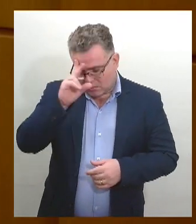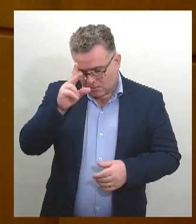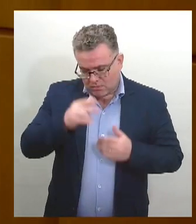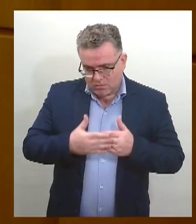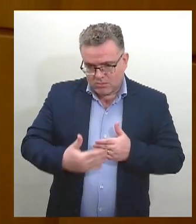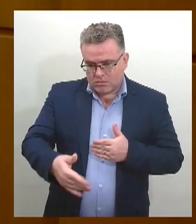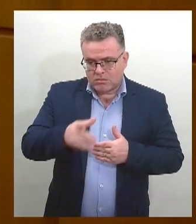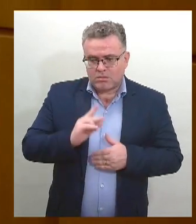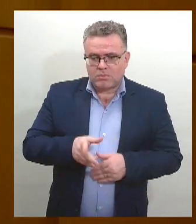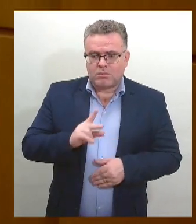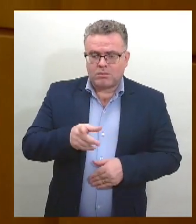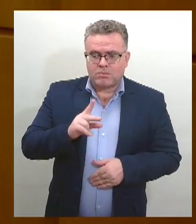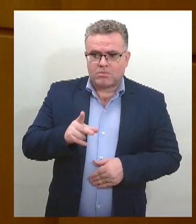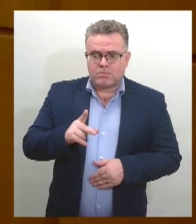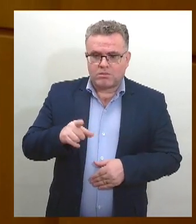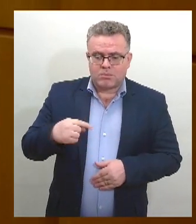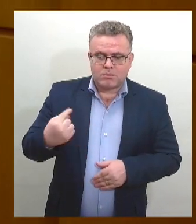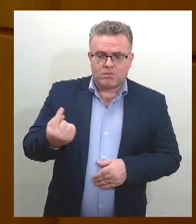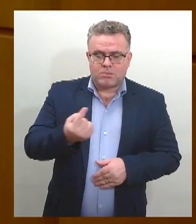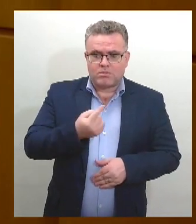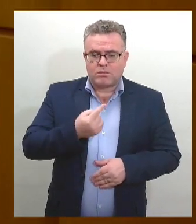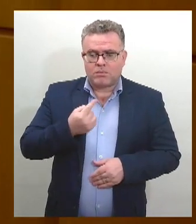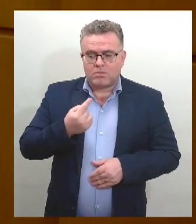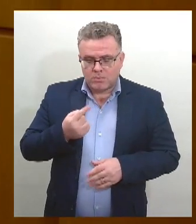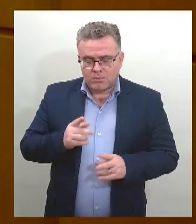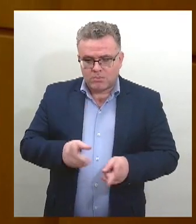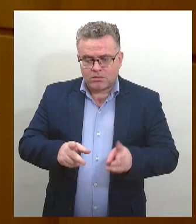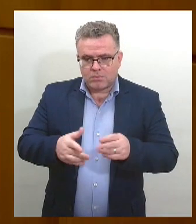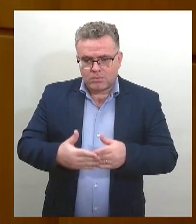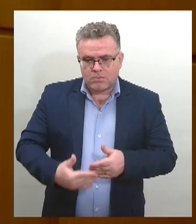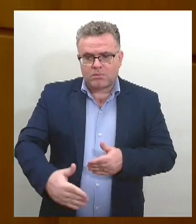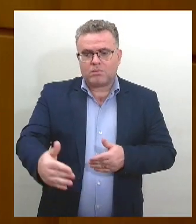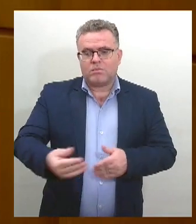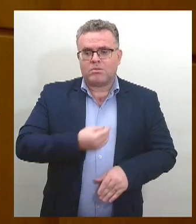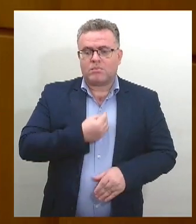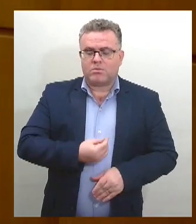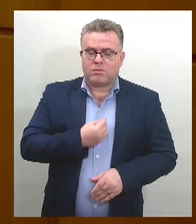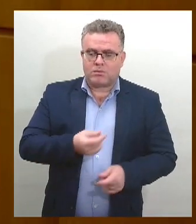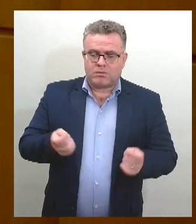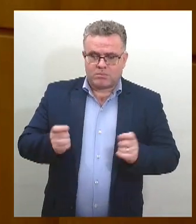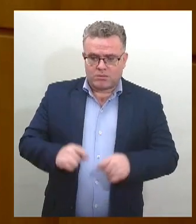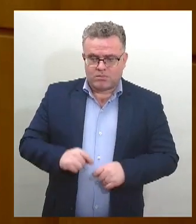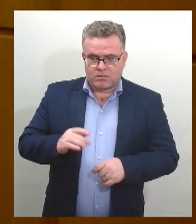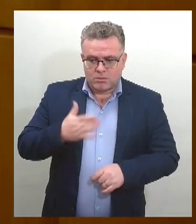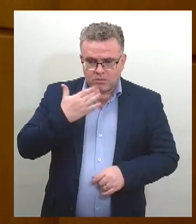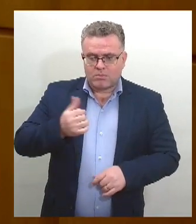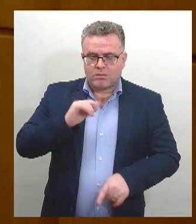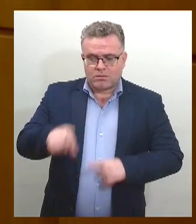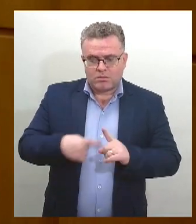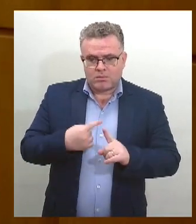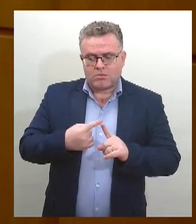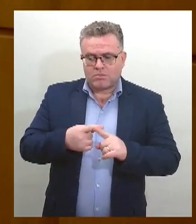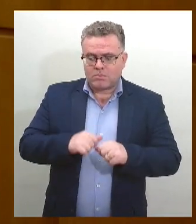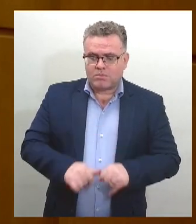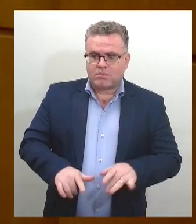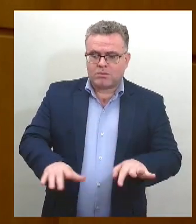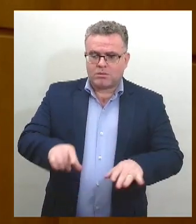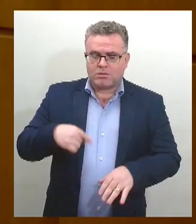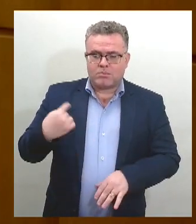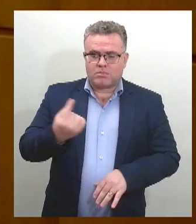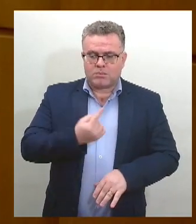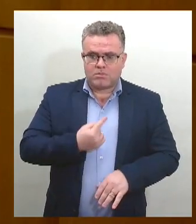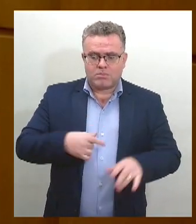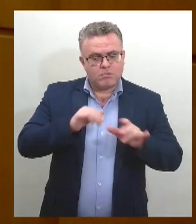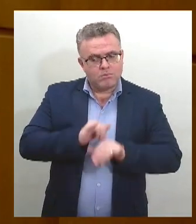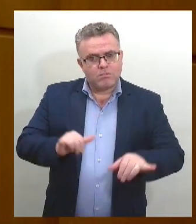reverbere para que daqui para frente isso tudo seja cada vez mais ampliado. As nossas vozes, os nossos